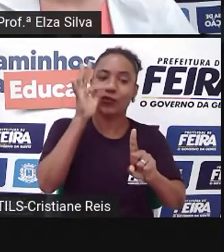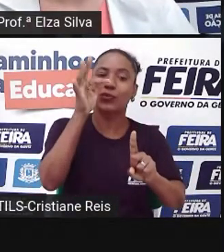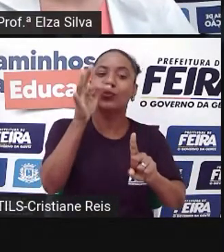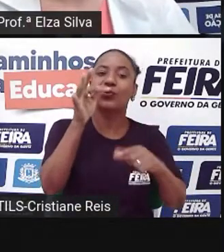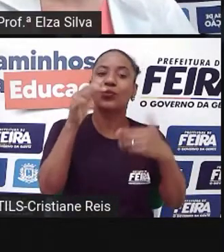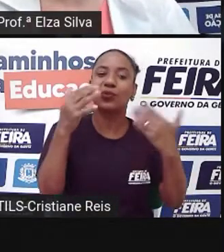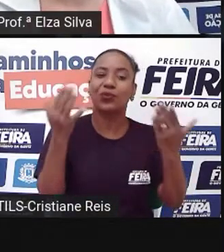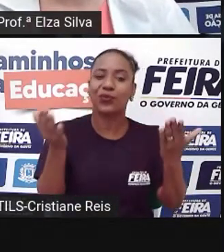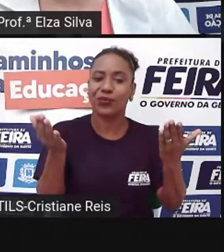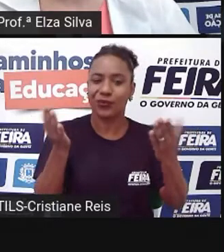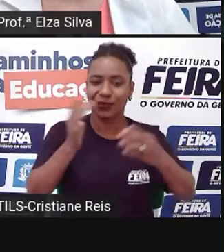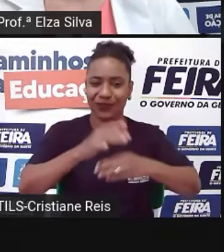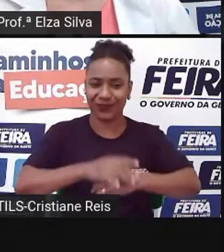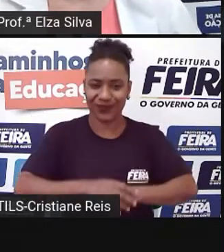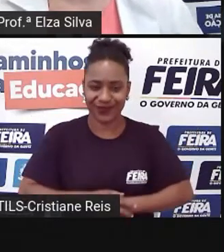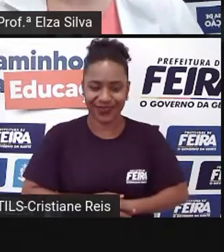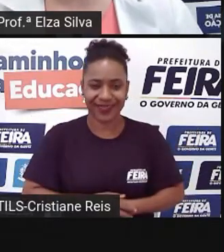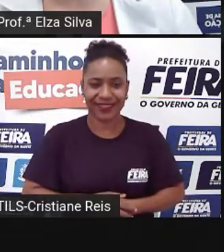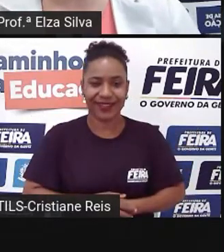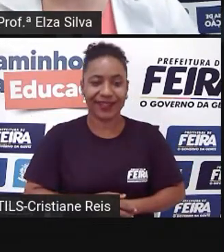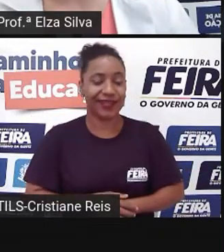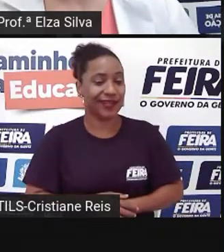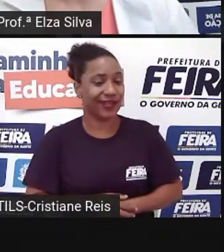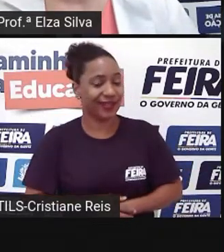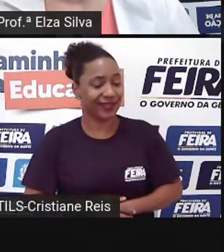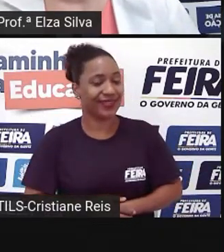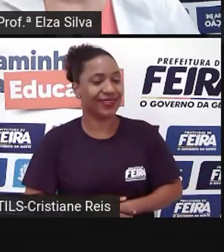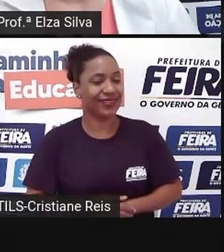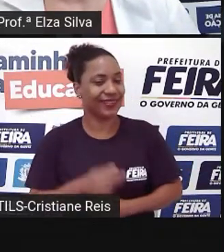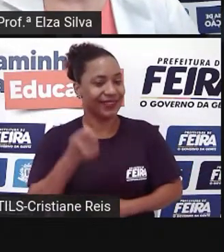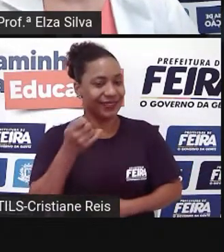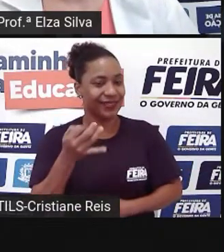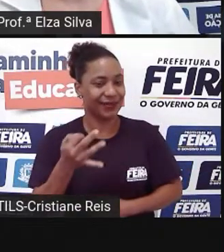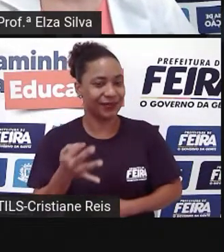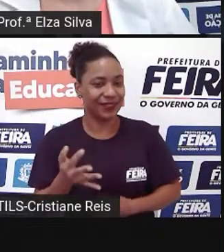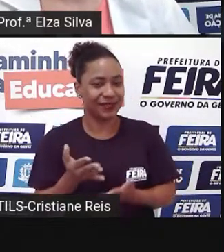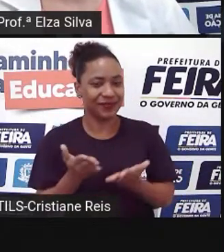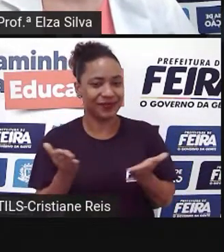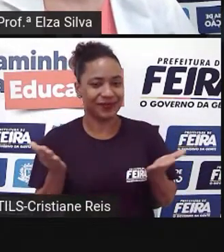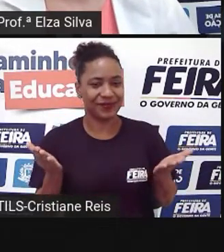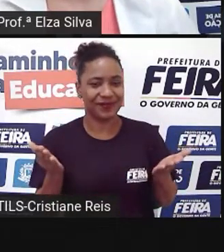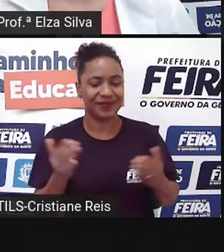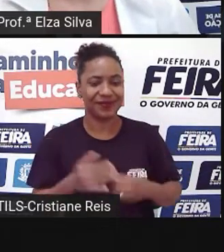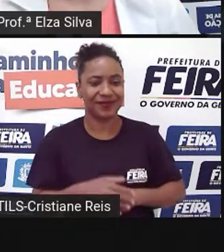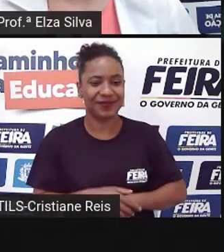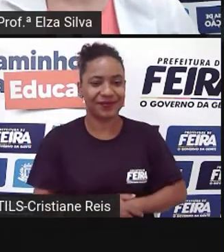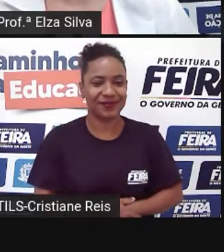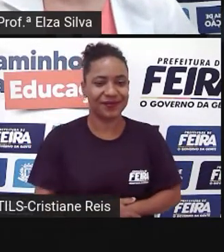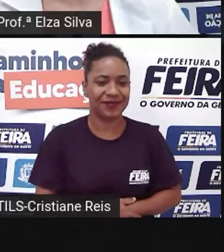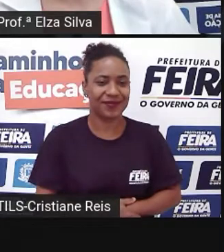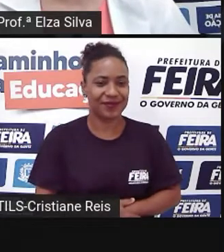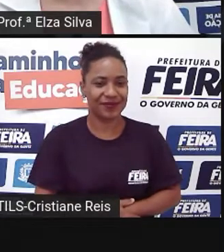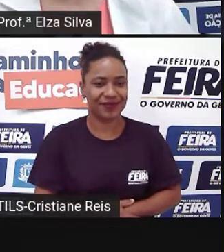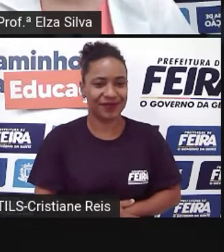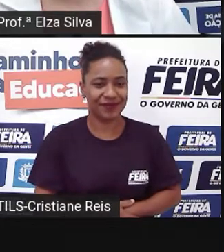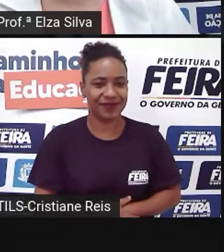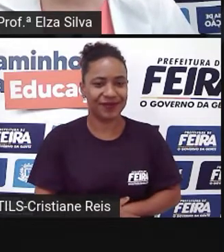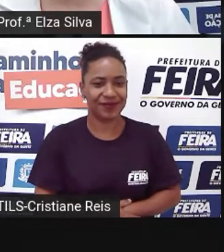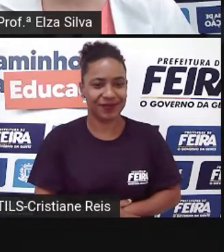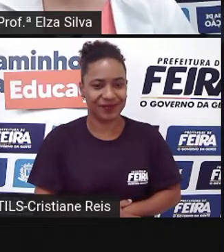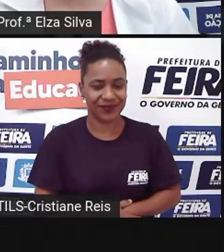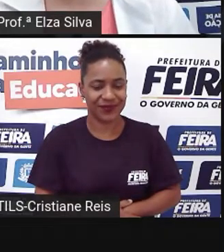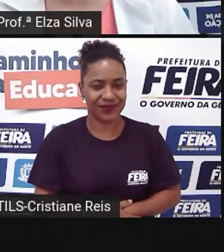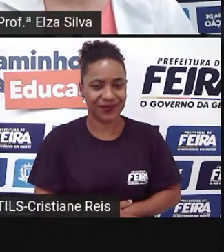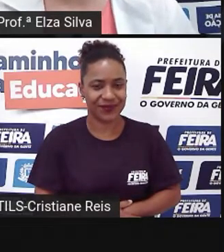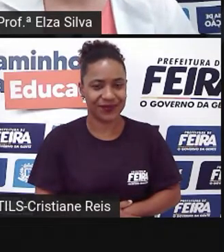I am very good at practicing sports But the first thing I want to learn is spending pictures Because it's